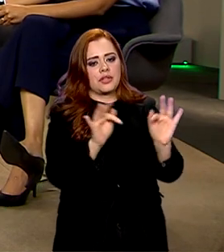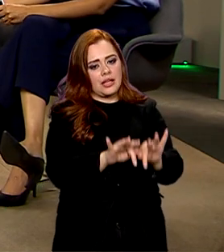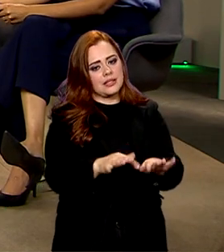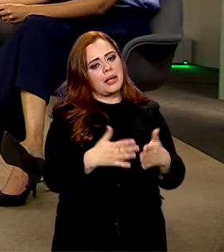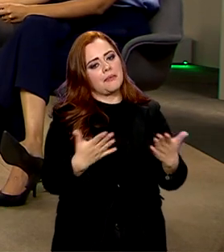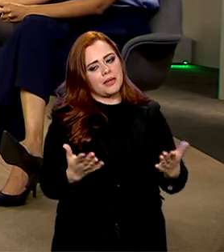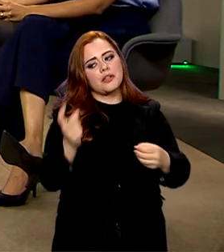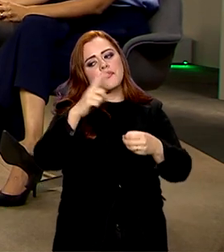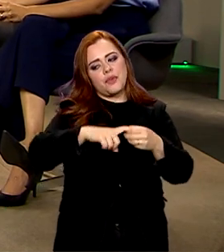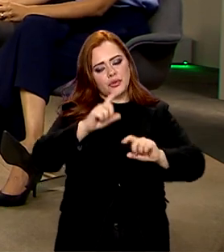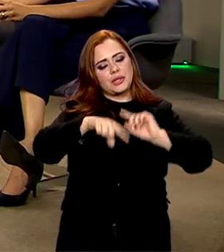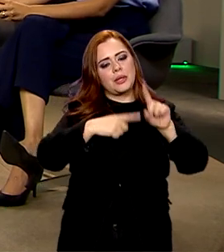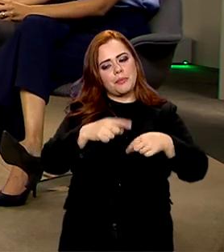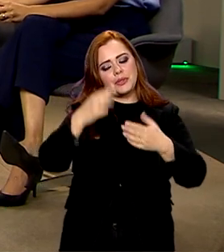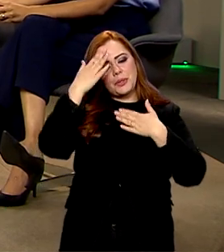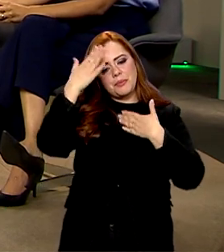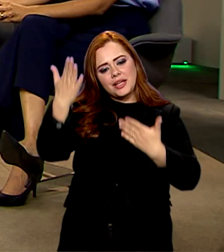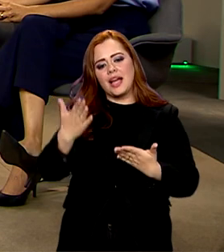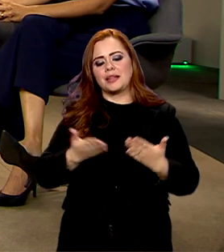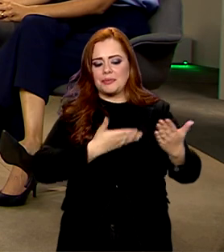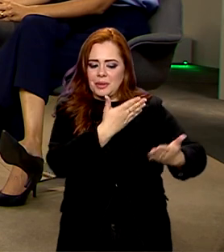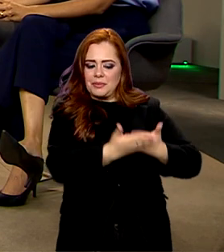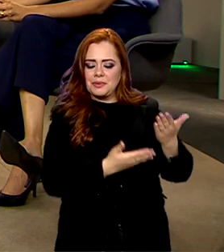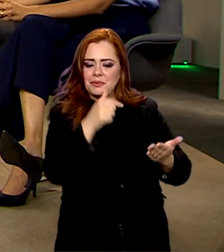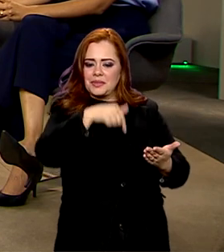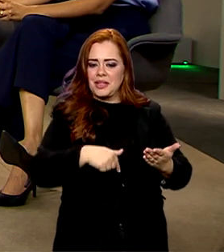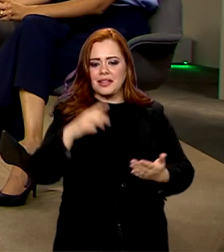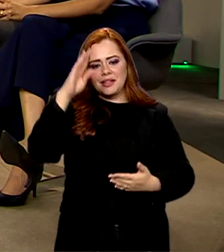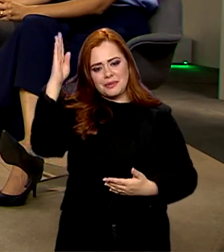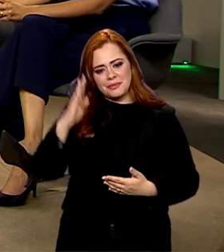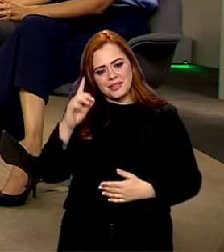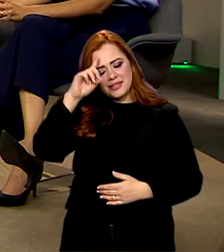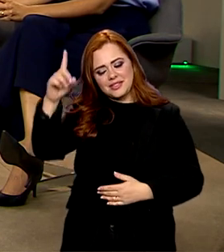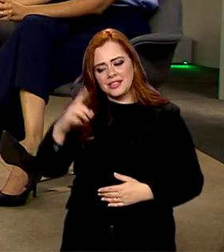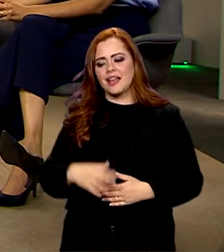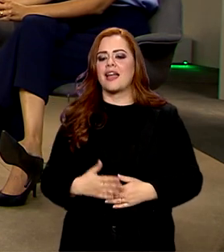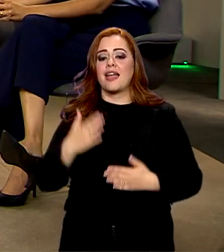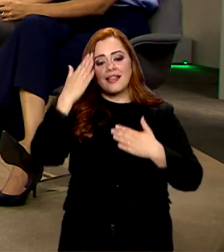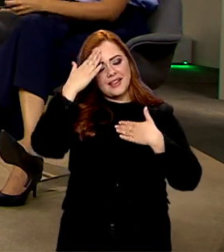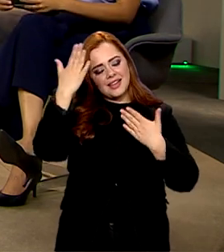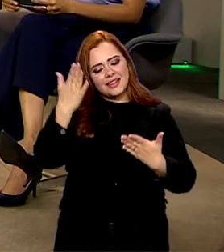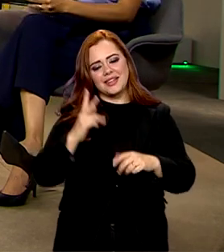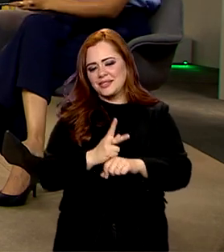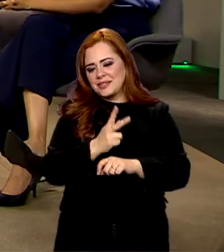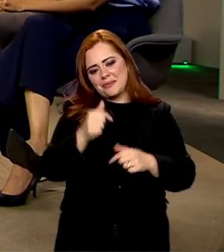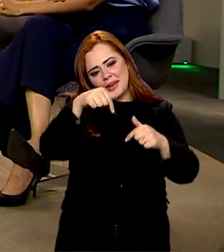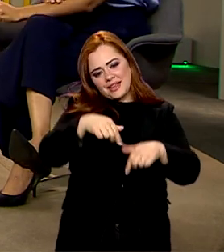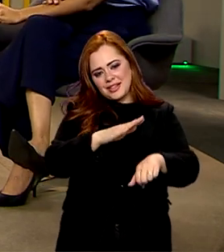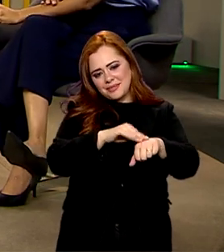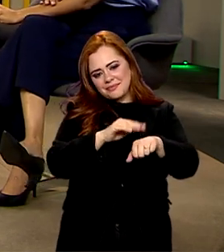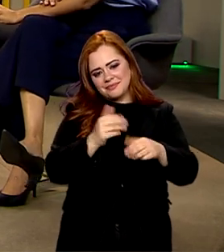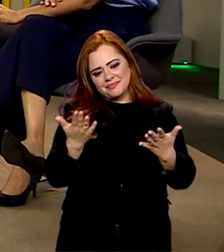Professor César Bergo, obrigada pela sua participação aqui no Brasil em Dia. Eu que agradeço, estou sempre à disposição. Obrigado, até a próxima. Boa noite para todos.